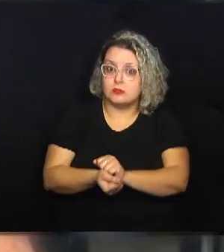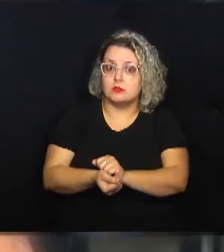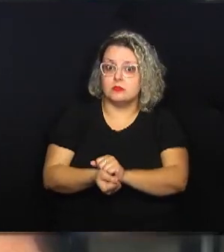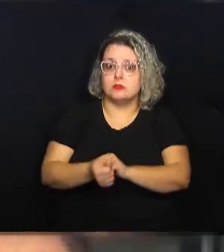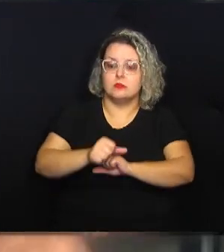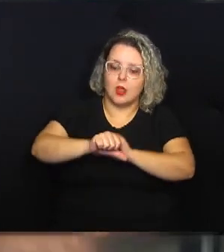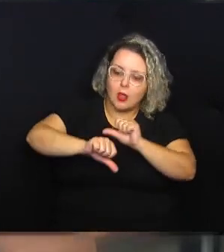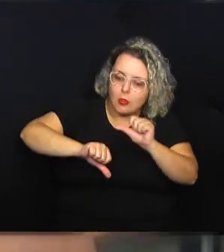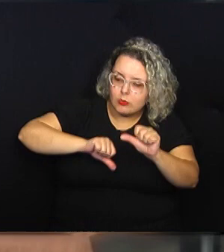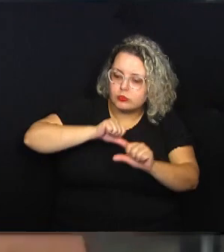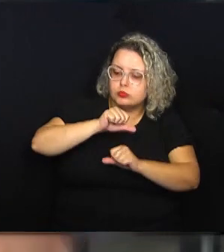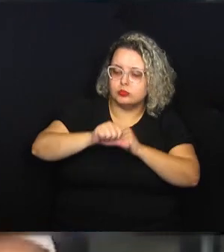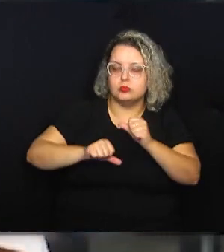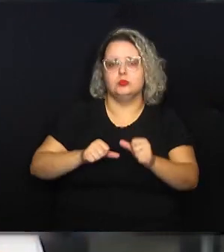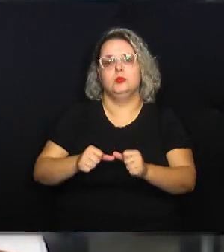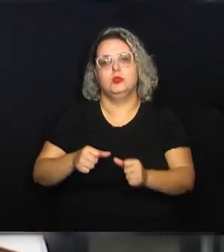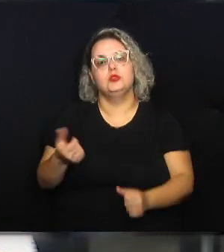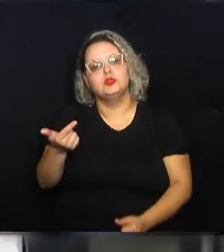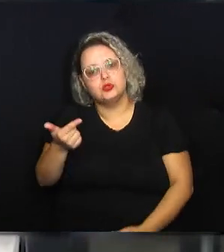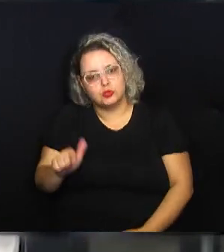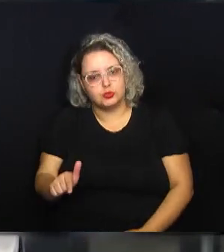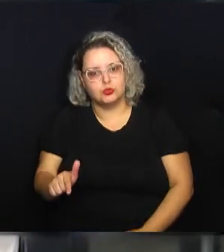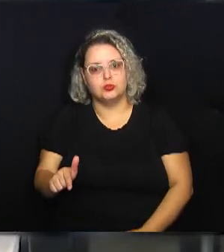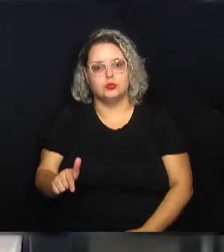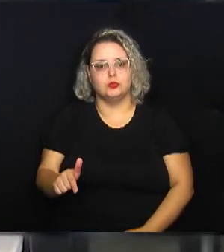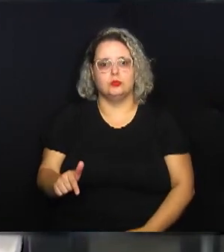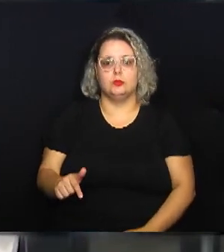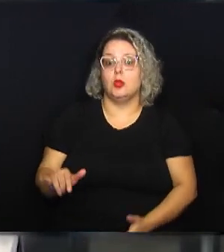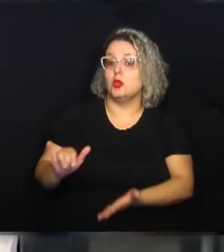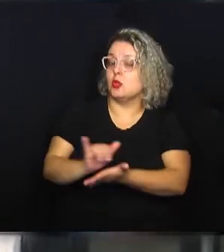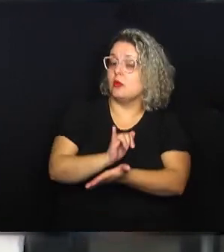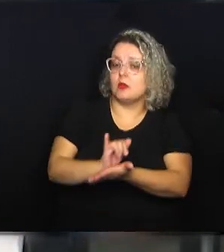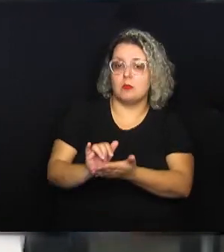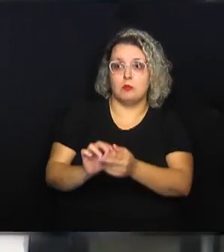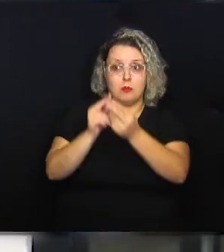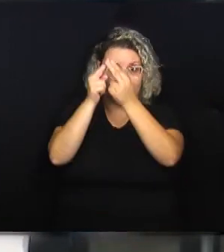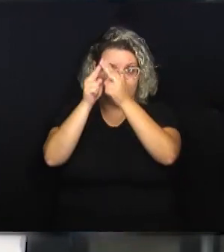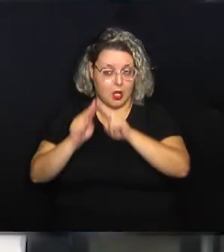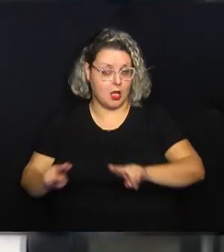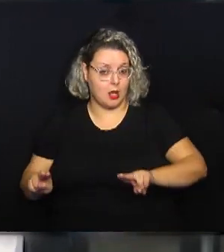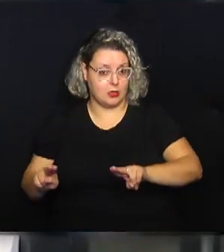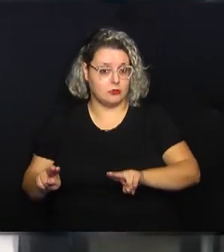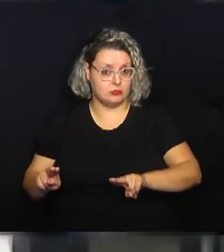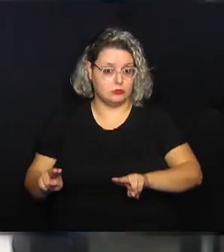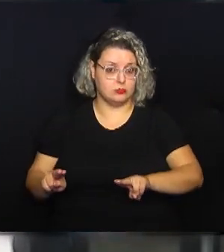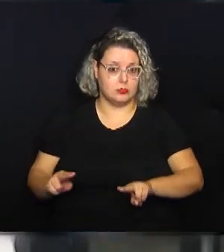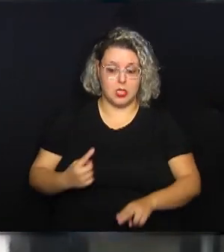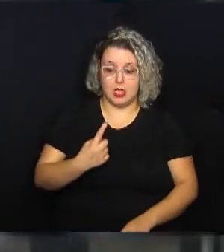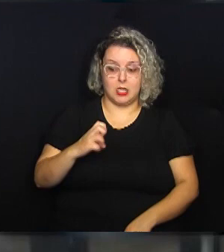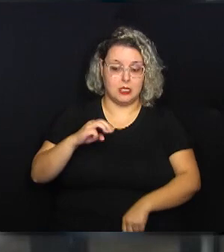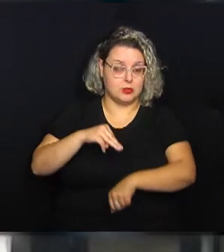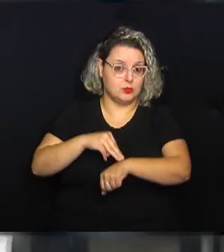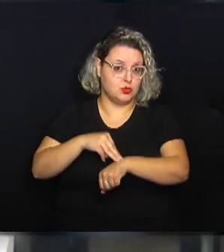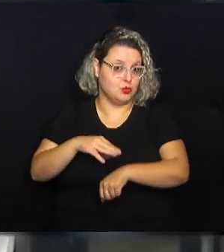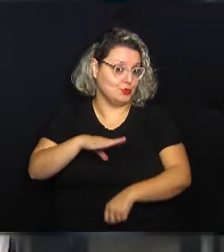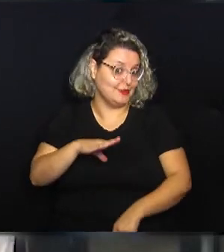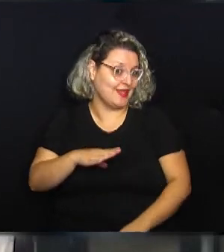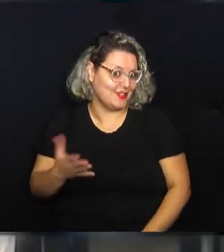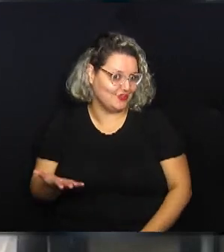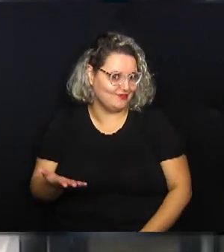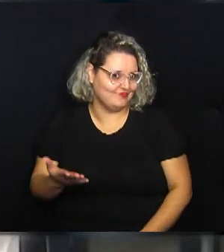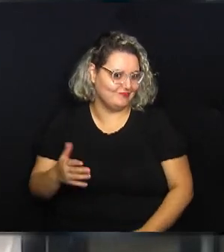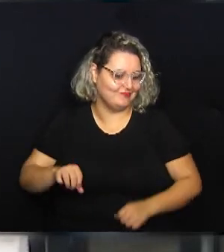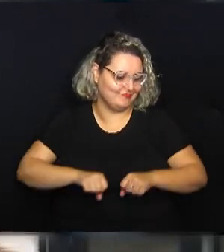reformulando, se reinventando. Nova Iorque, Paris, a cidade de 15 minutos,